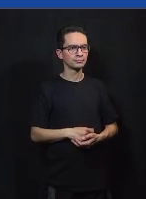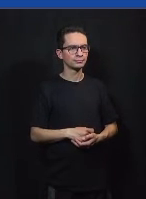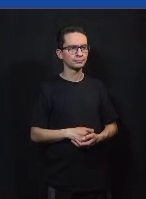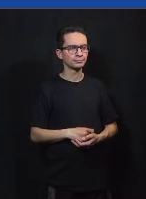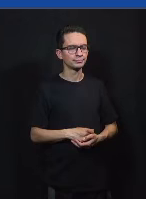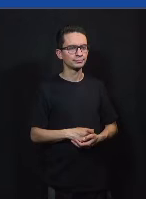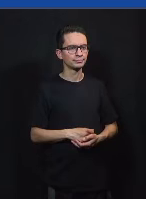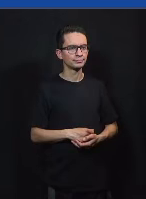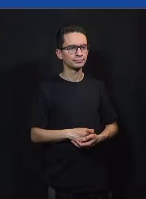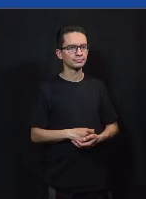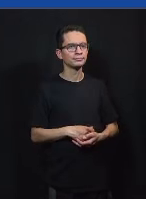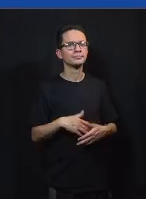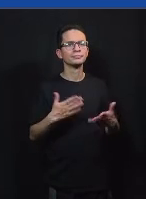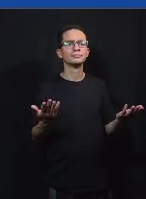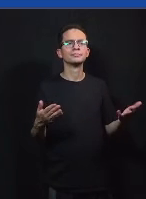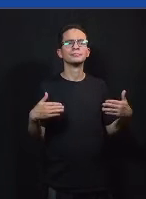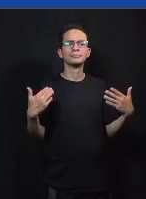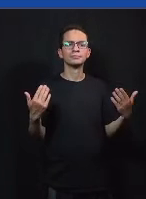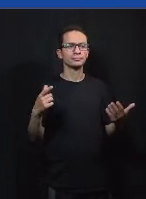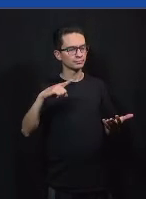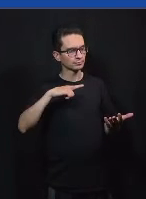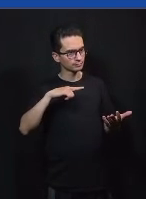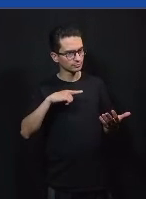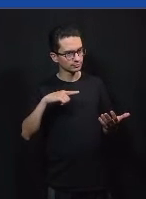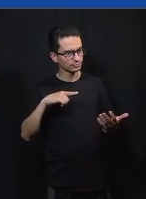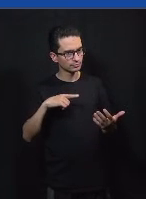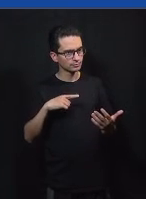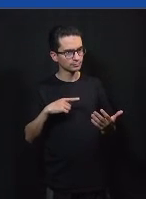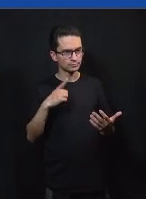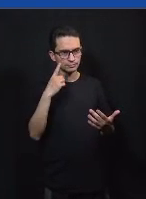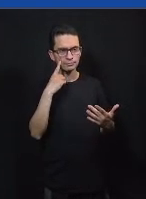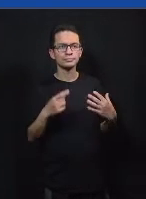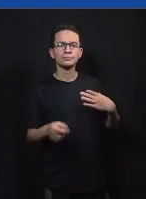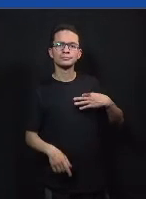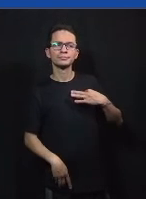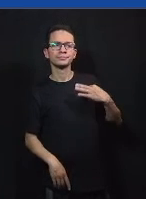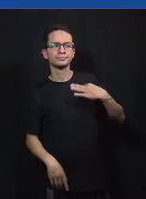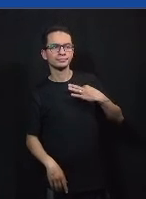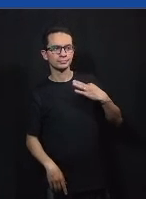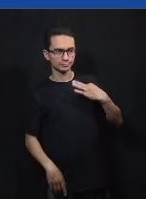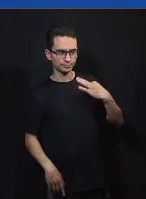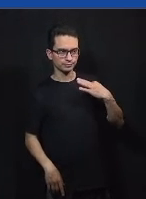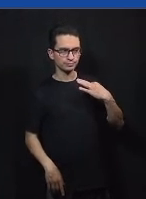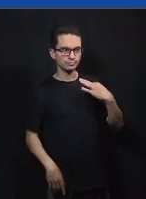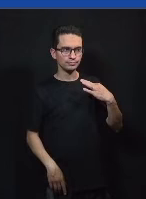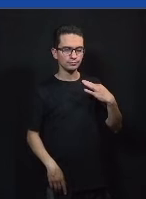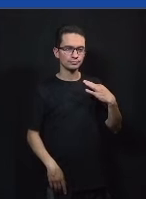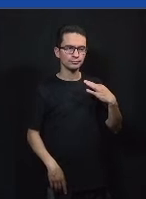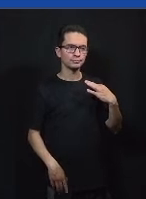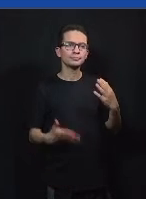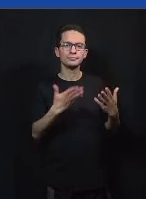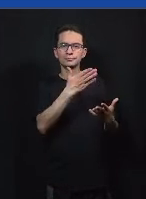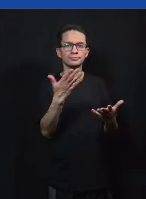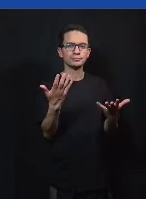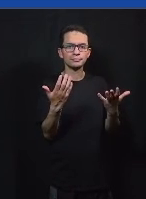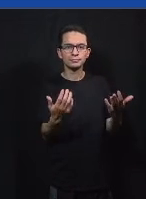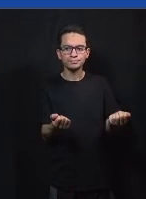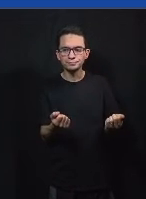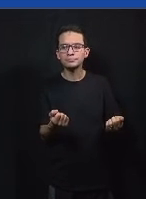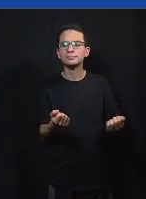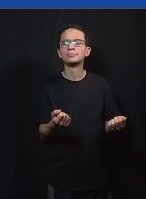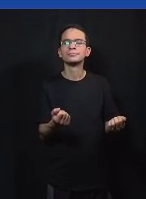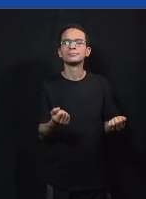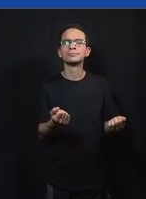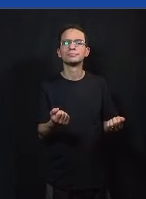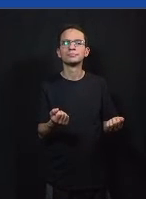tensão então obrigada por se voluntariarem como cobaias aqui para a gente poder mostrar